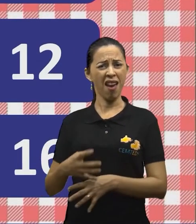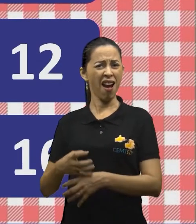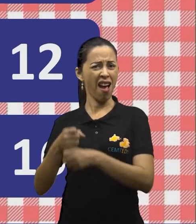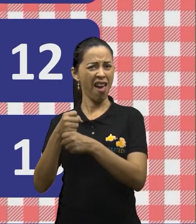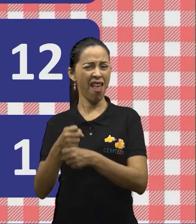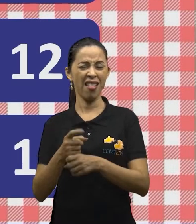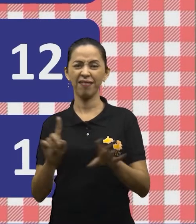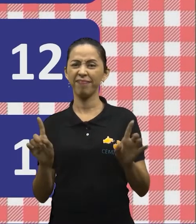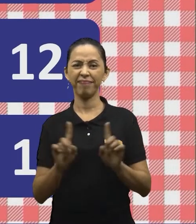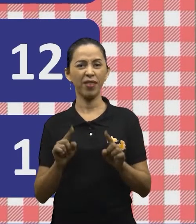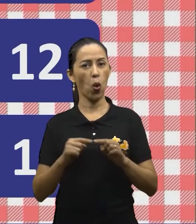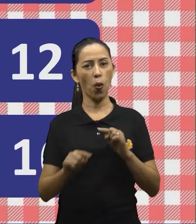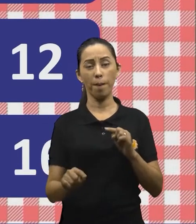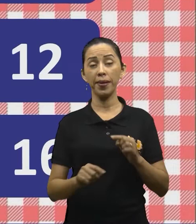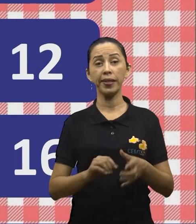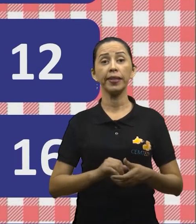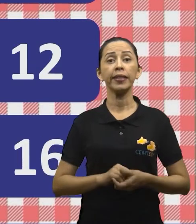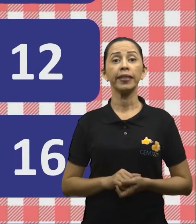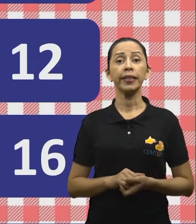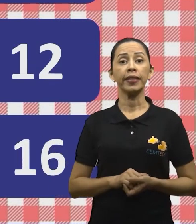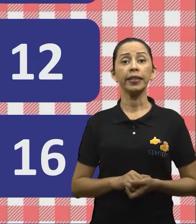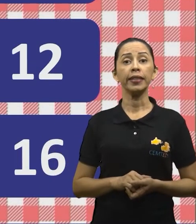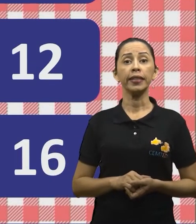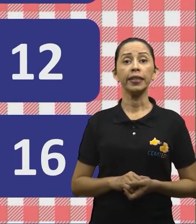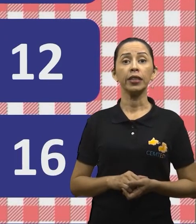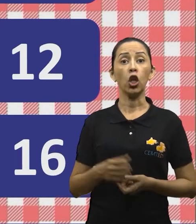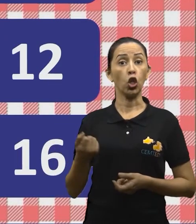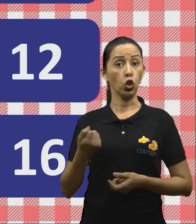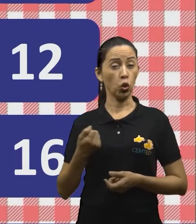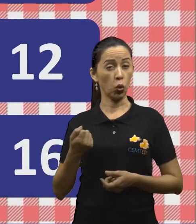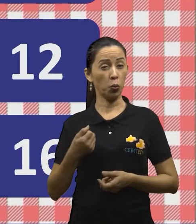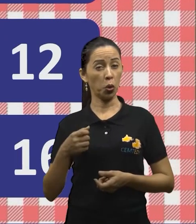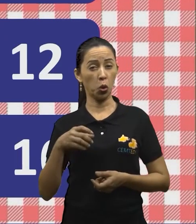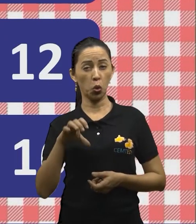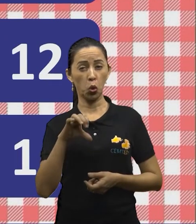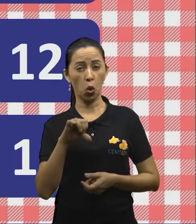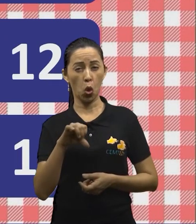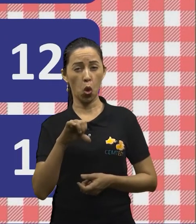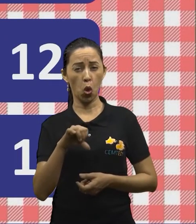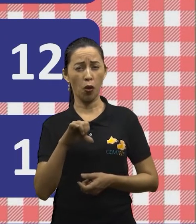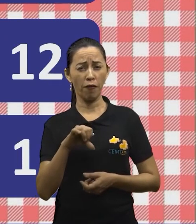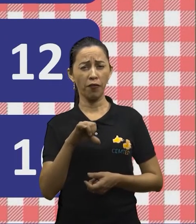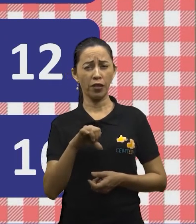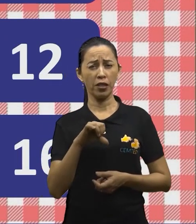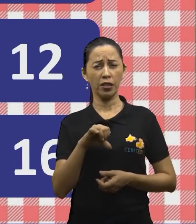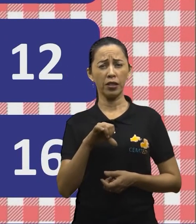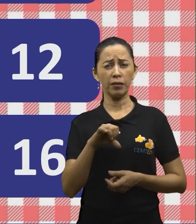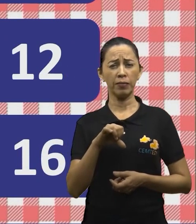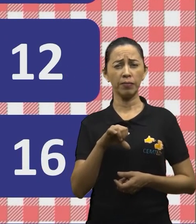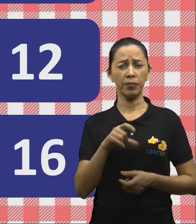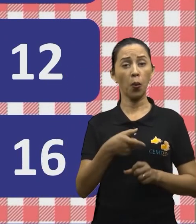Número 9. Pupu e Tucumã e 3.